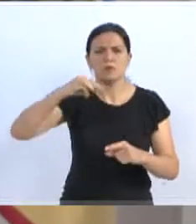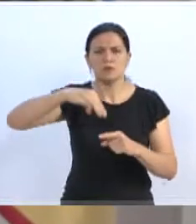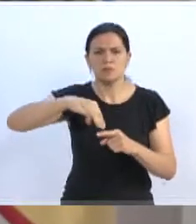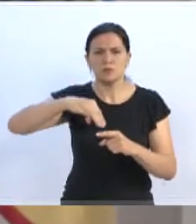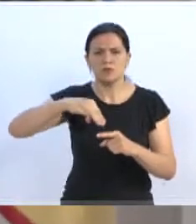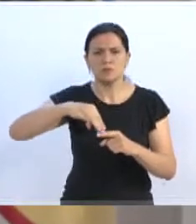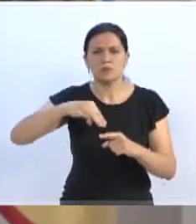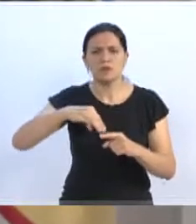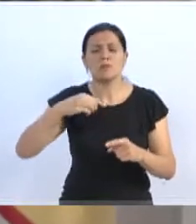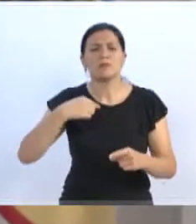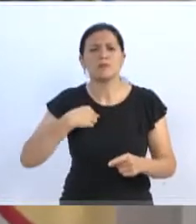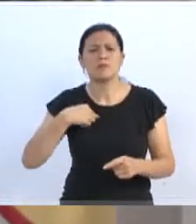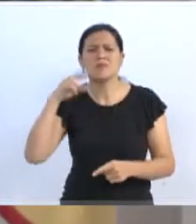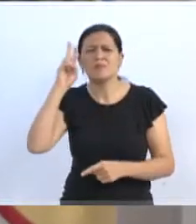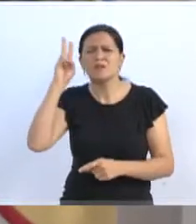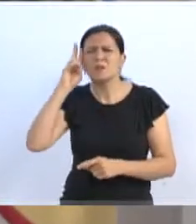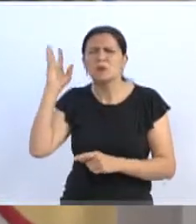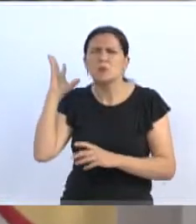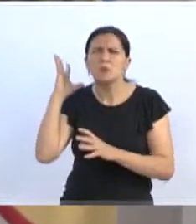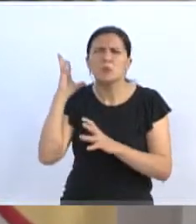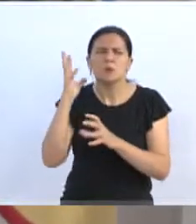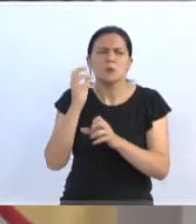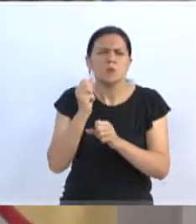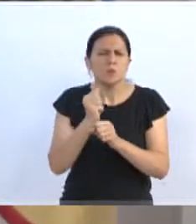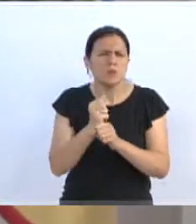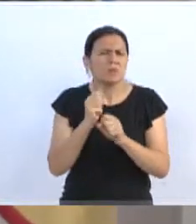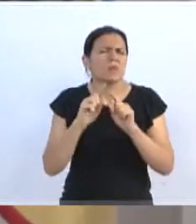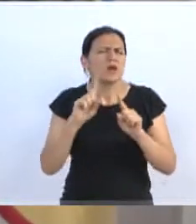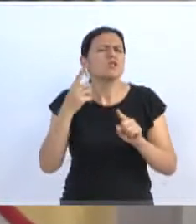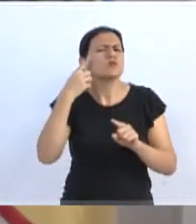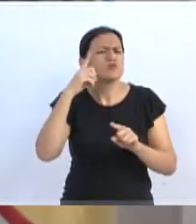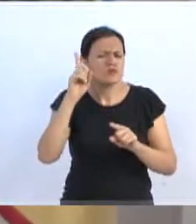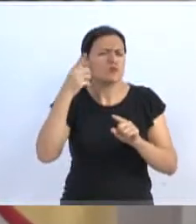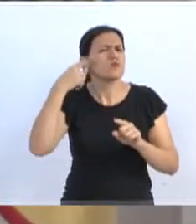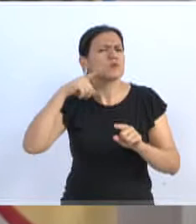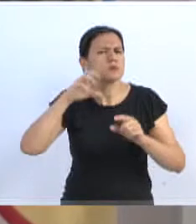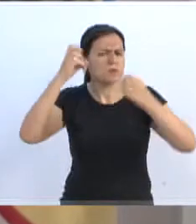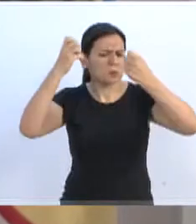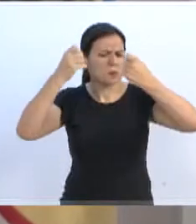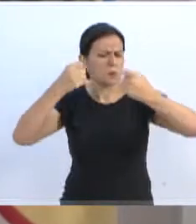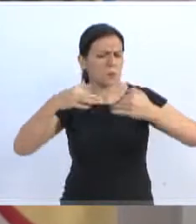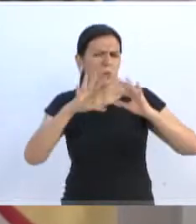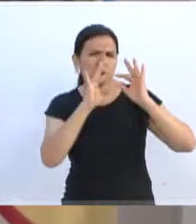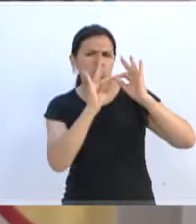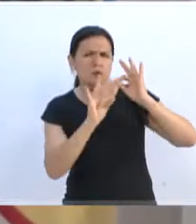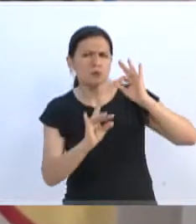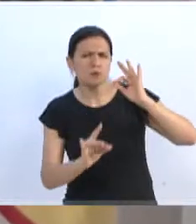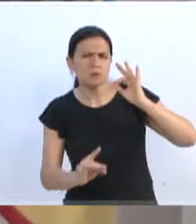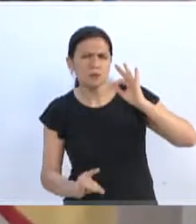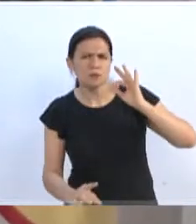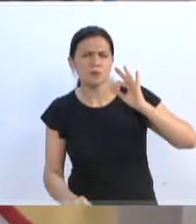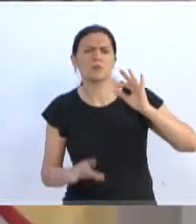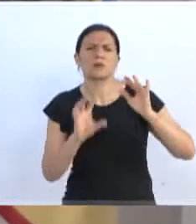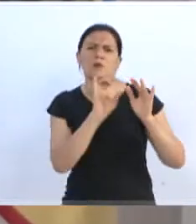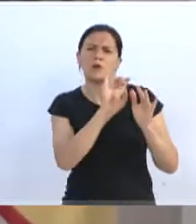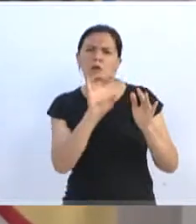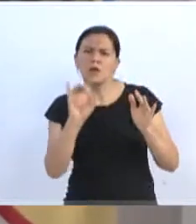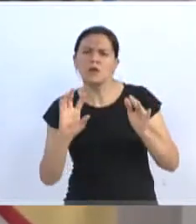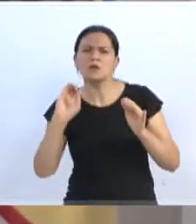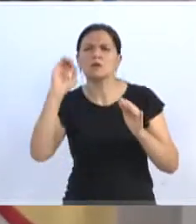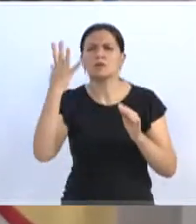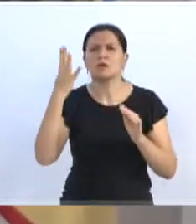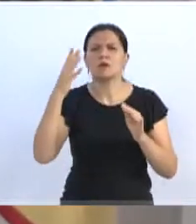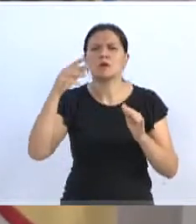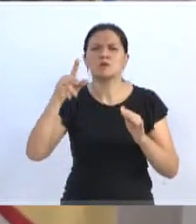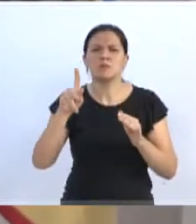é uma história muito longa, um dia ainda, acho que terei essa possibilidade de explicar, desde a minha entrada, todos os processos que acontecem